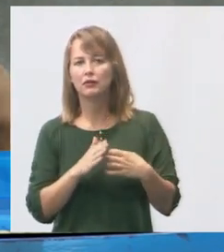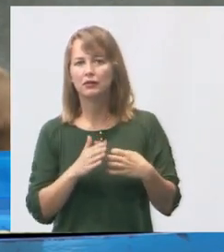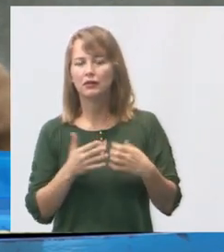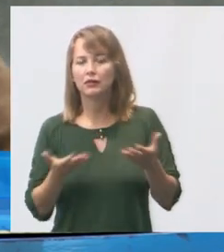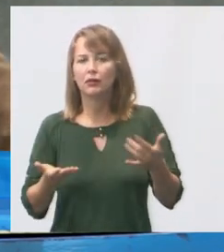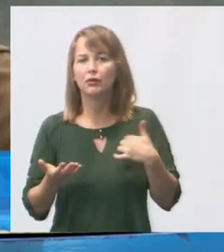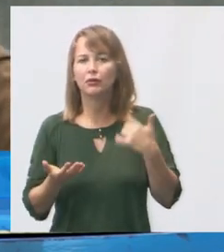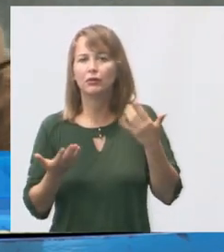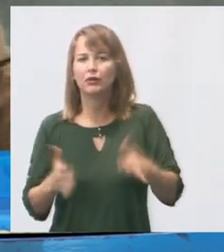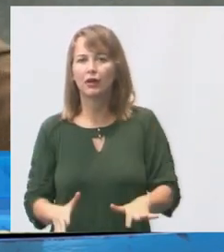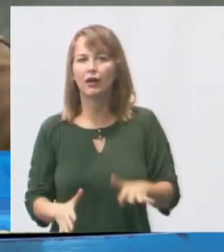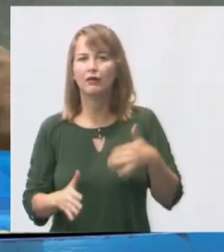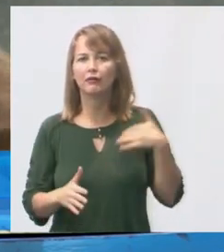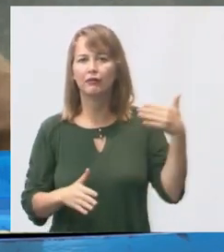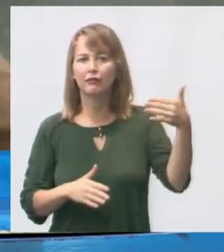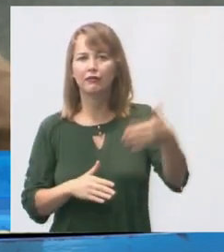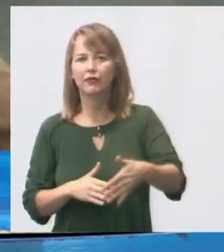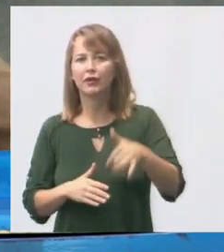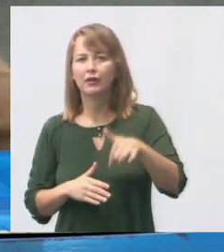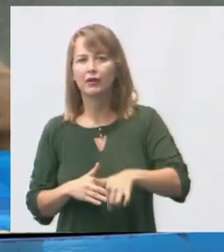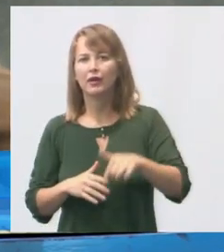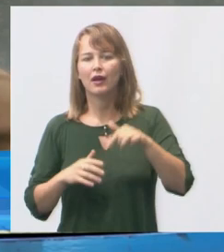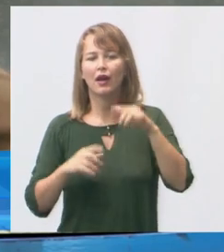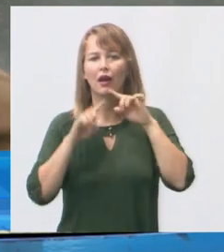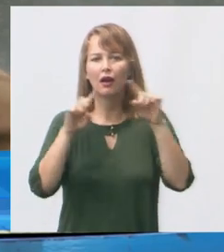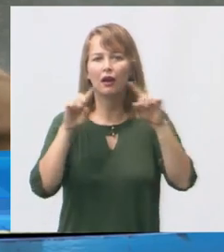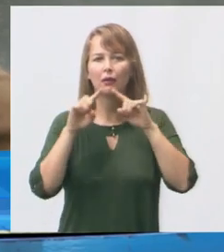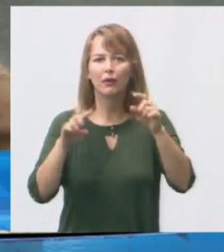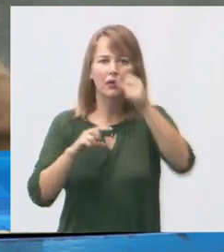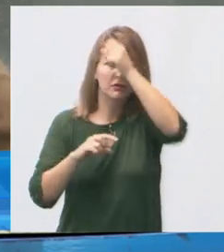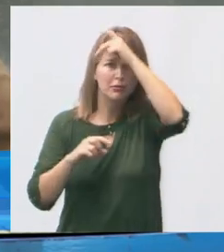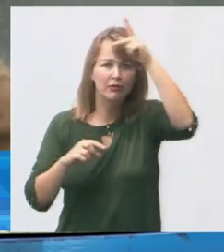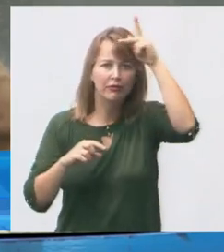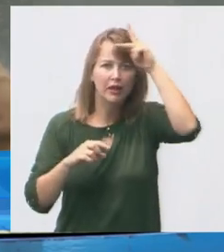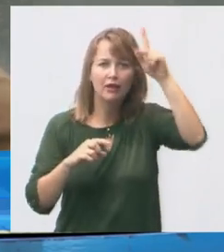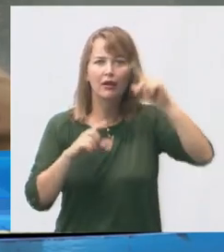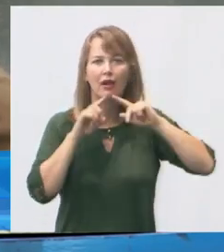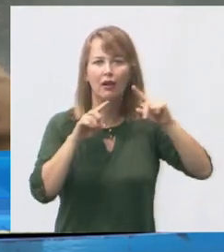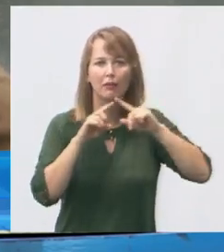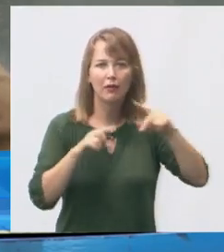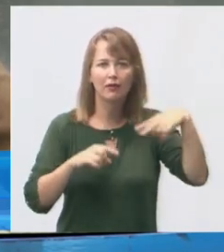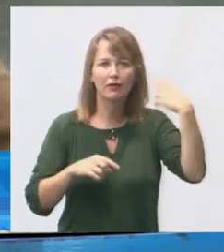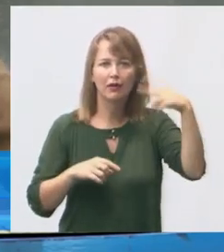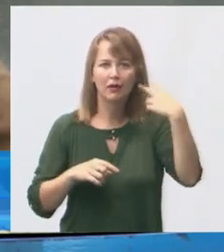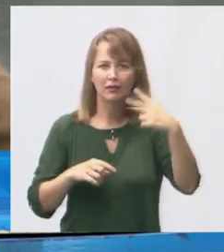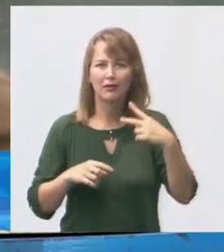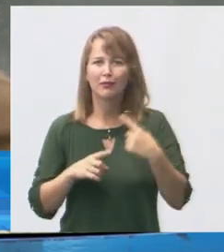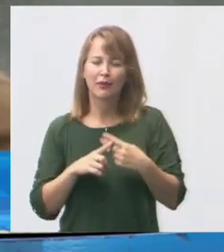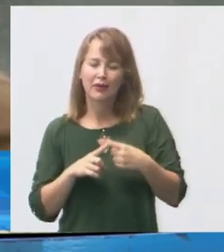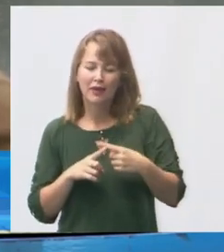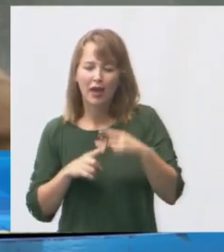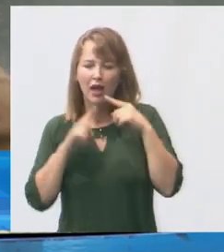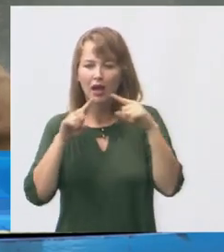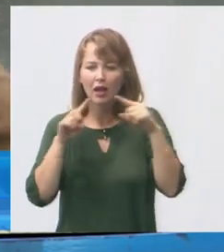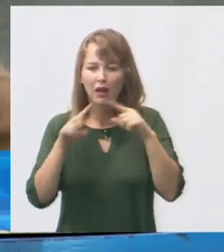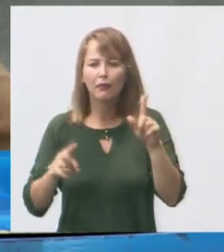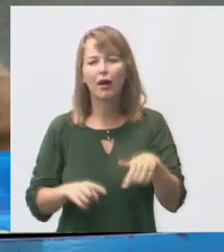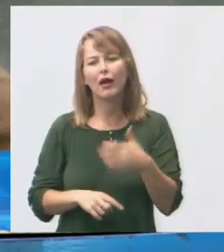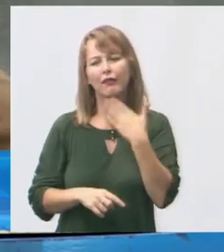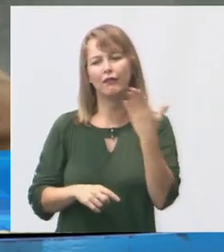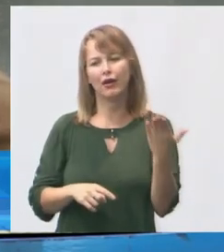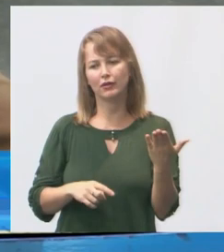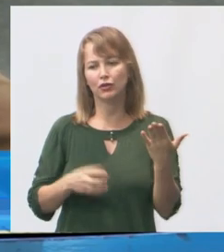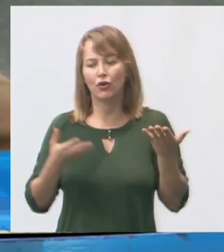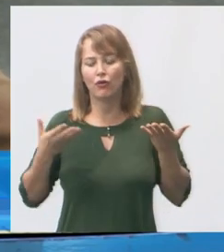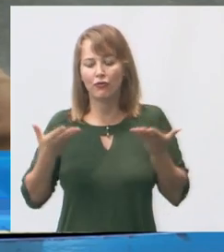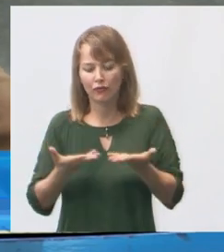quero vir nessa casa reclamar de prefeito, reclamar de vereador. Isso é muito fácil. Eu vim para o diálogo.